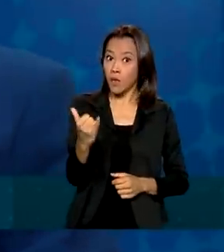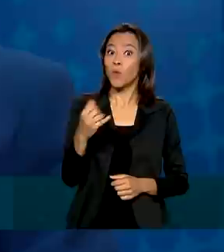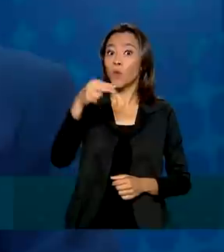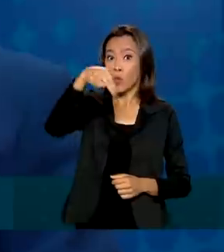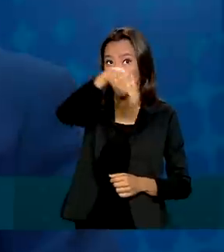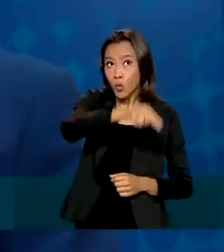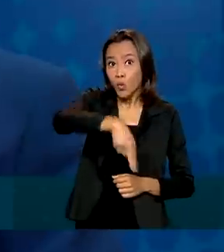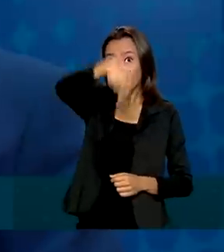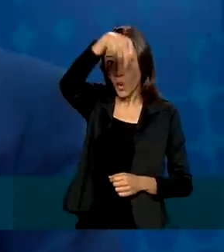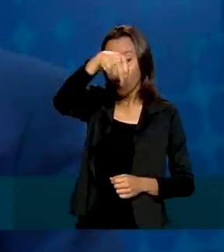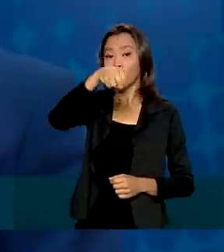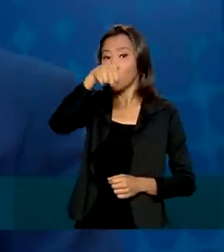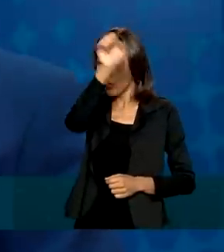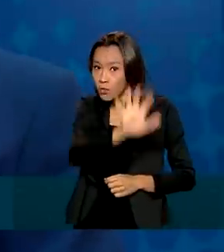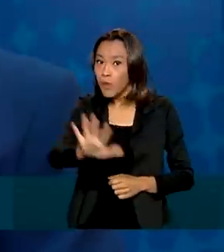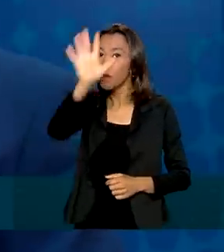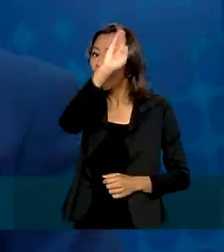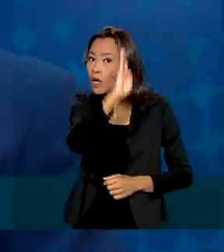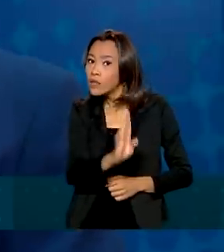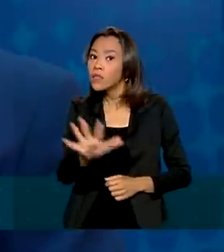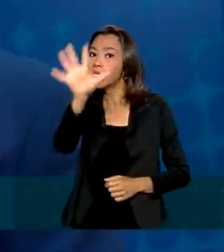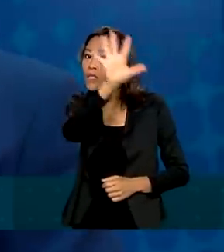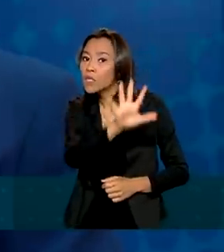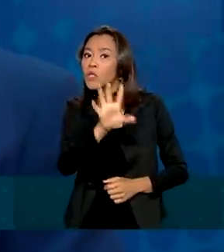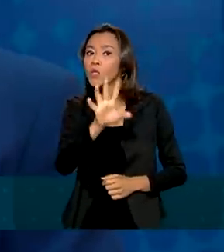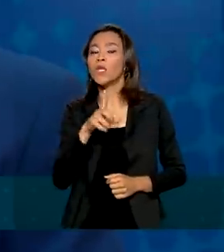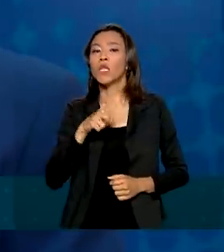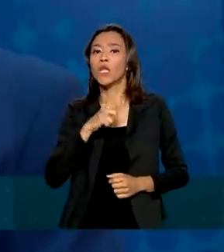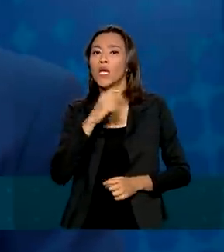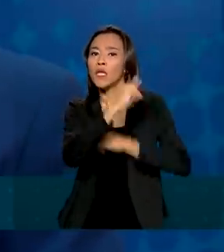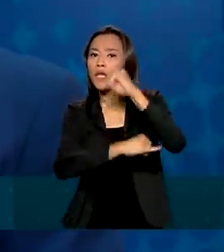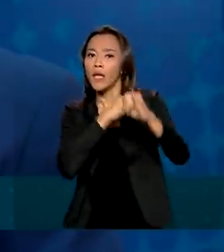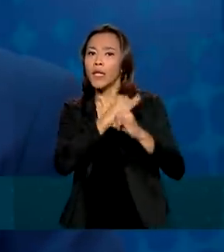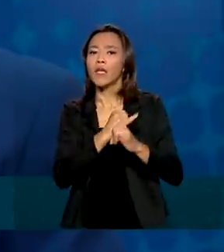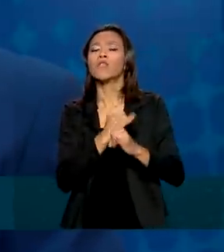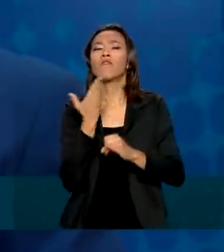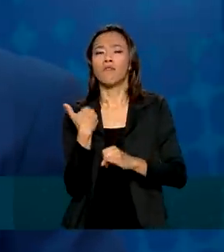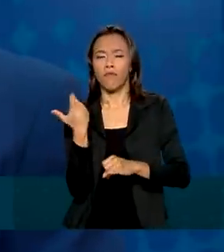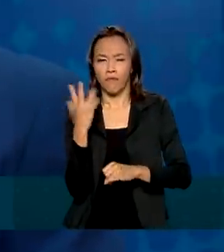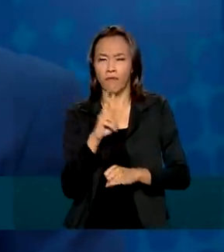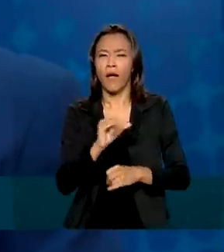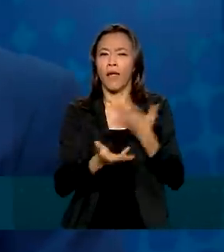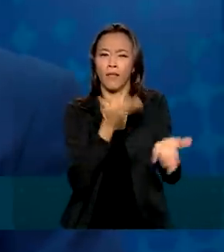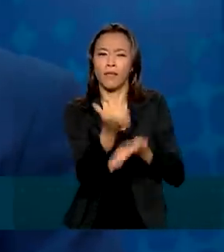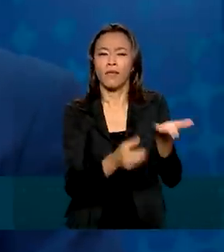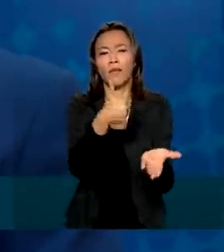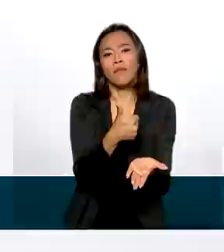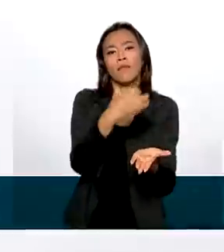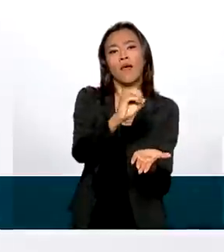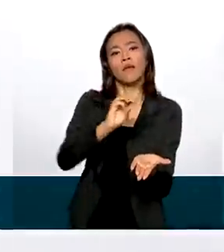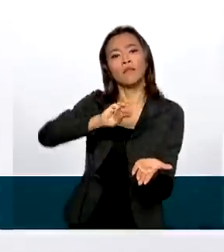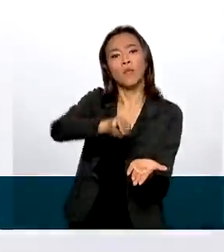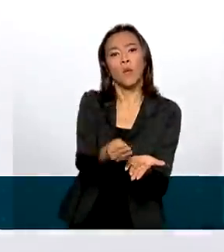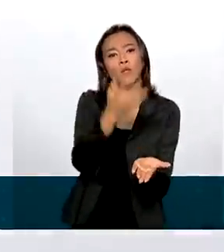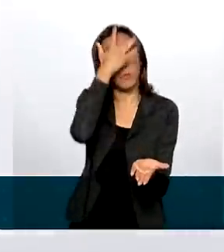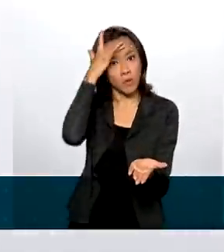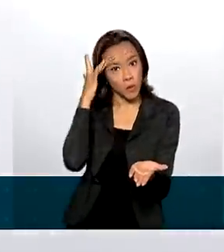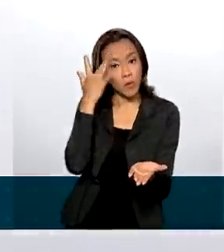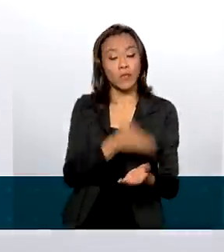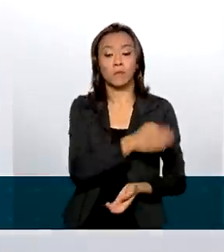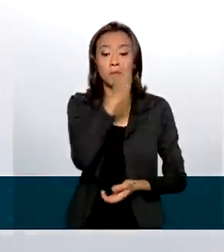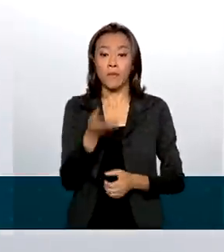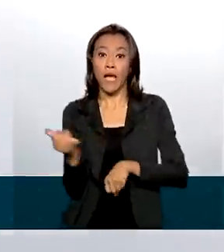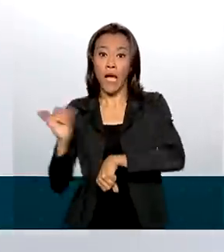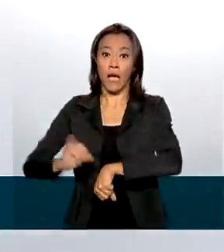cabos subfluviais, nos principais rios da Amazônia, vai atender 10 milhões de pessoas com banda larga de altíssima velocidade. As capitais